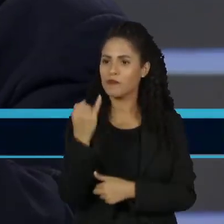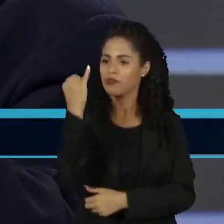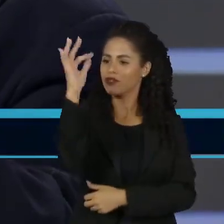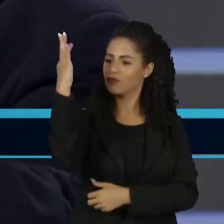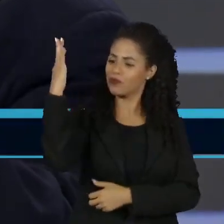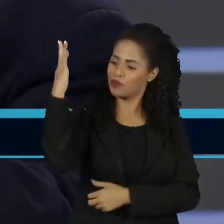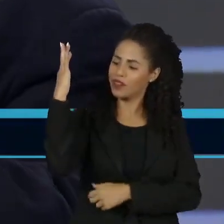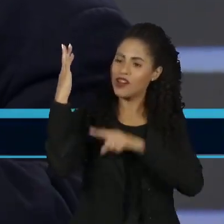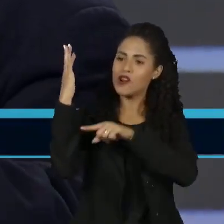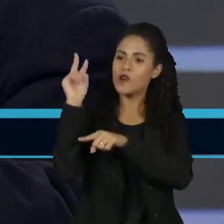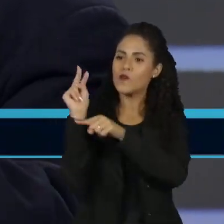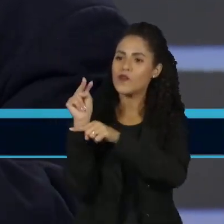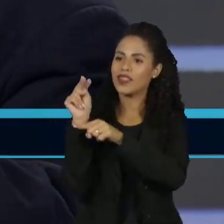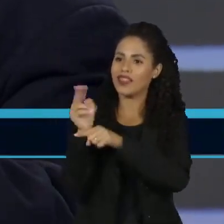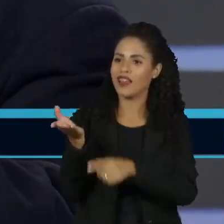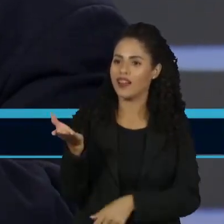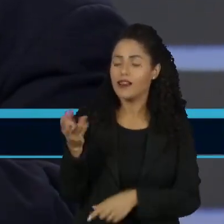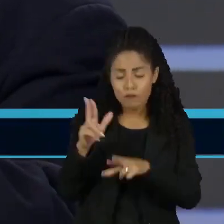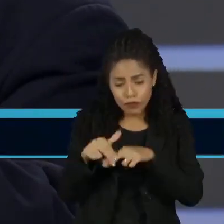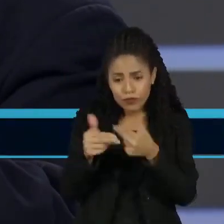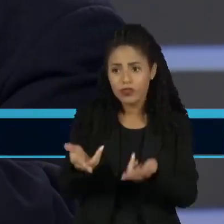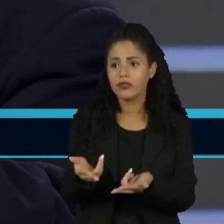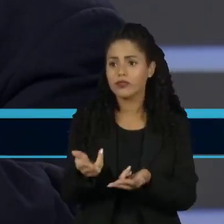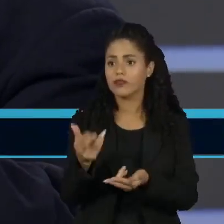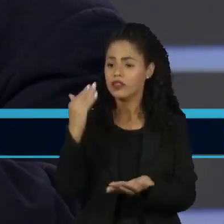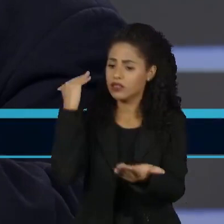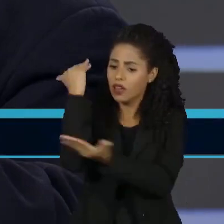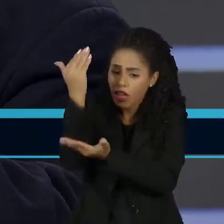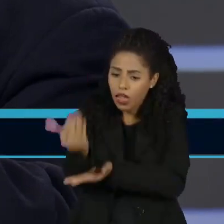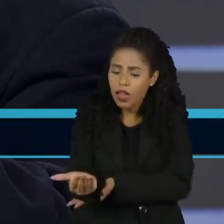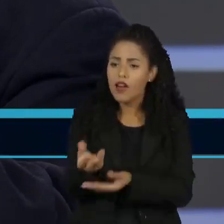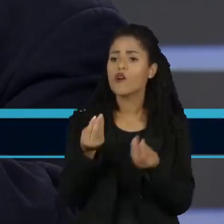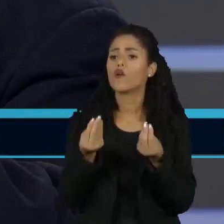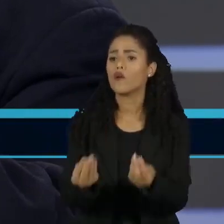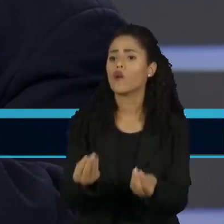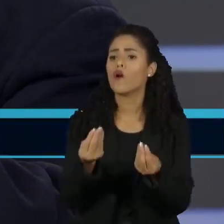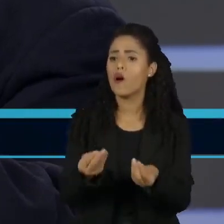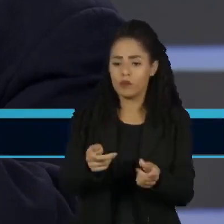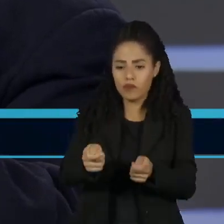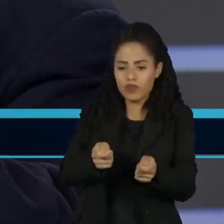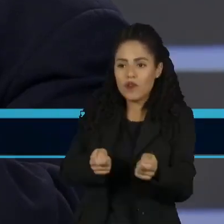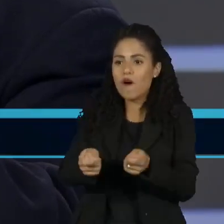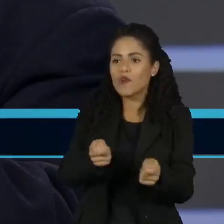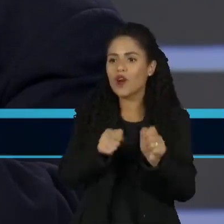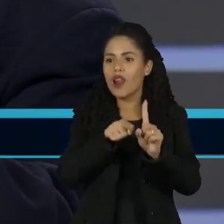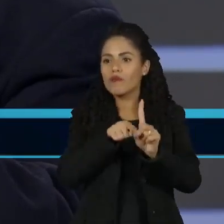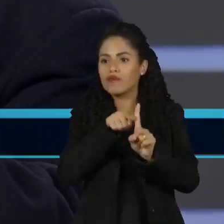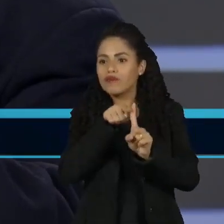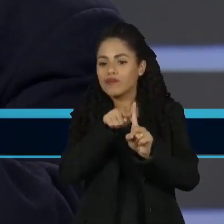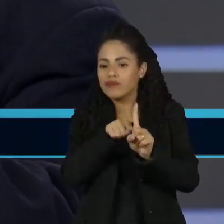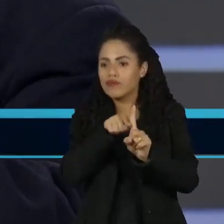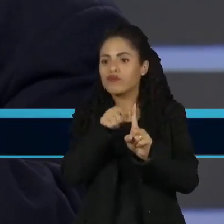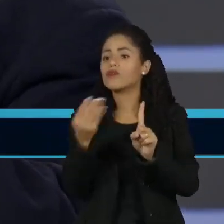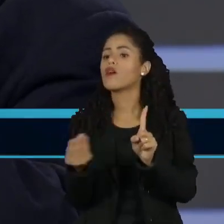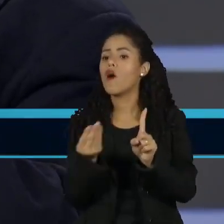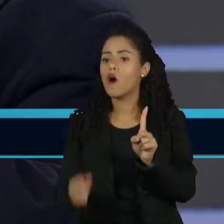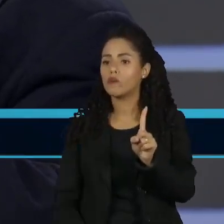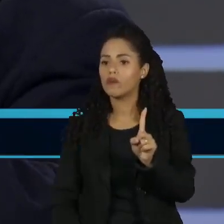florestas, não dá nem para sonhar que nós vamos manter a temperatura, não é abaixo de 1,5, abaixo de 2